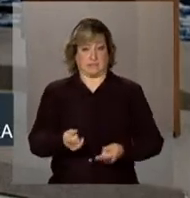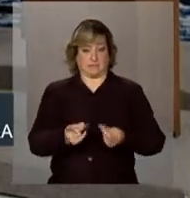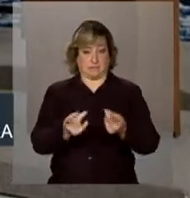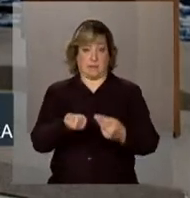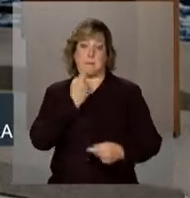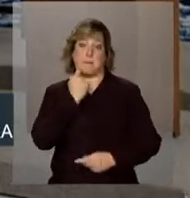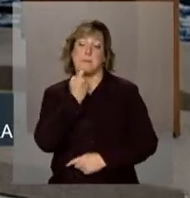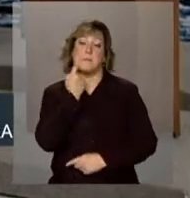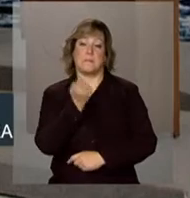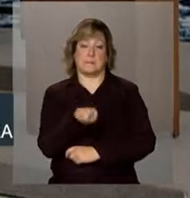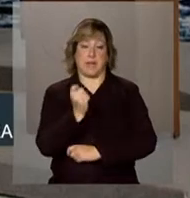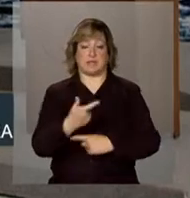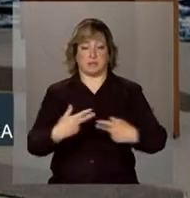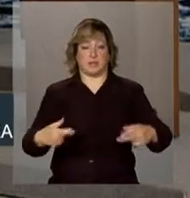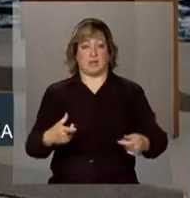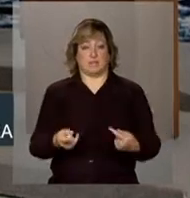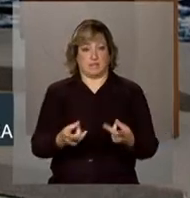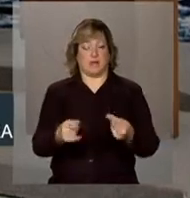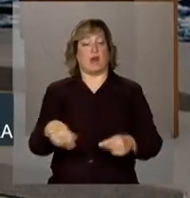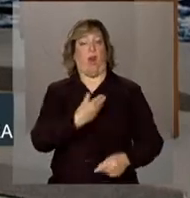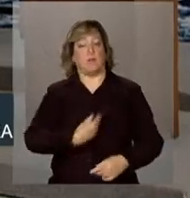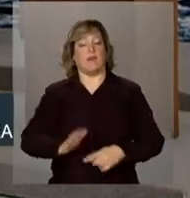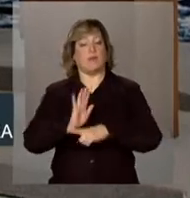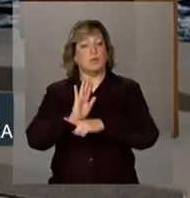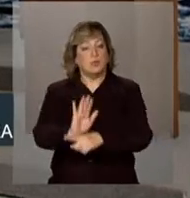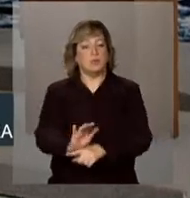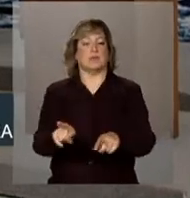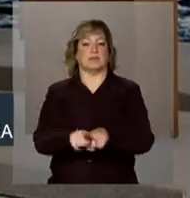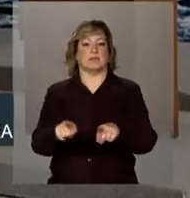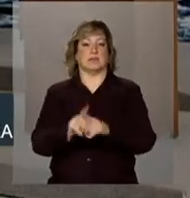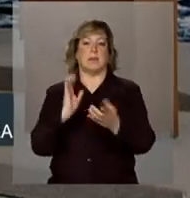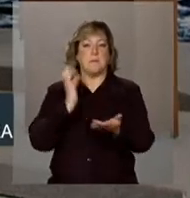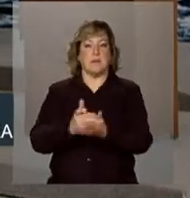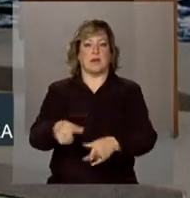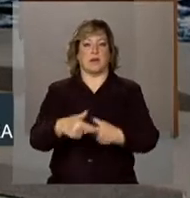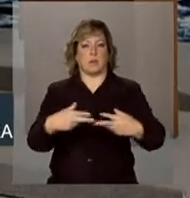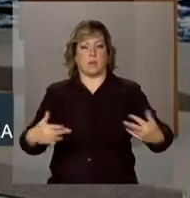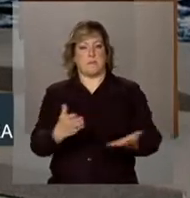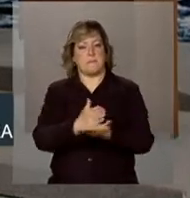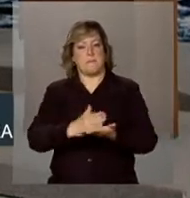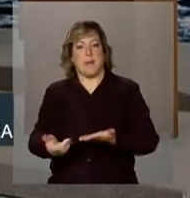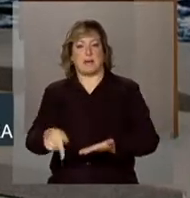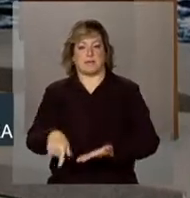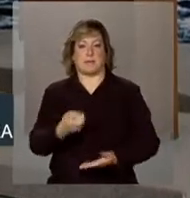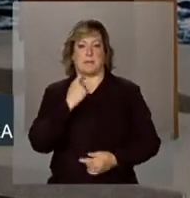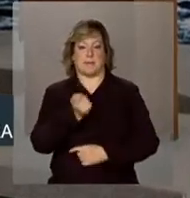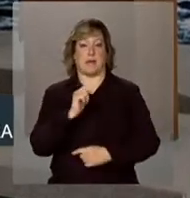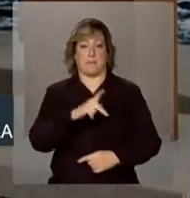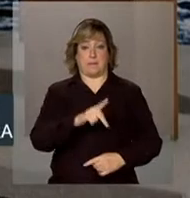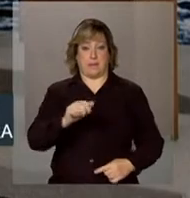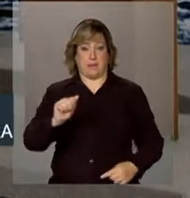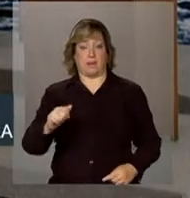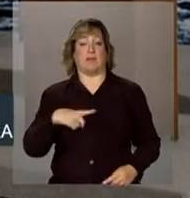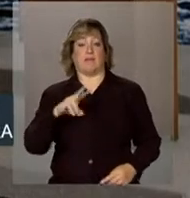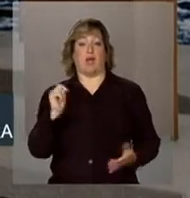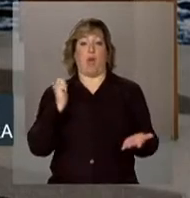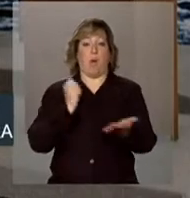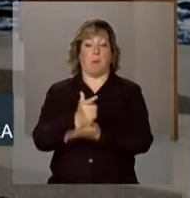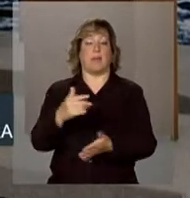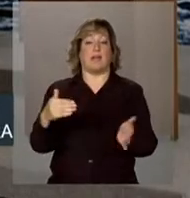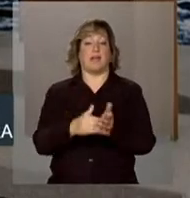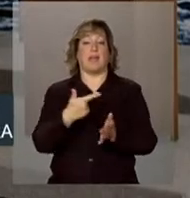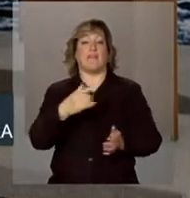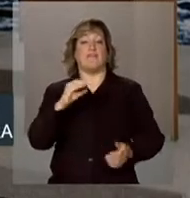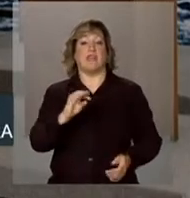o governo vai ajudar a garantir a venda de parte do peixe. O programa de aquisição de alimentos, o PA, vai comprar até 20